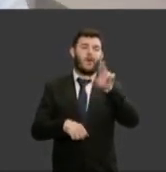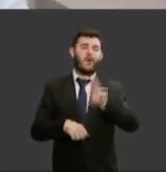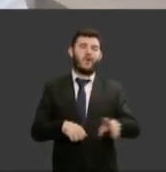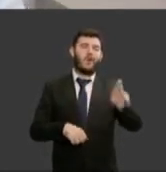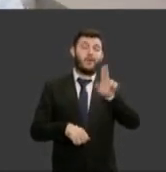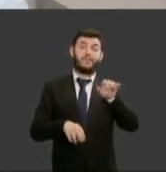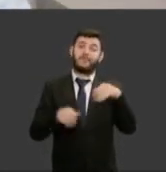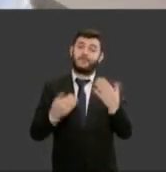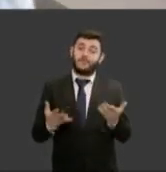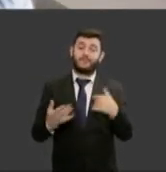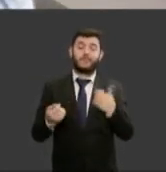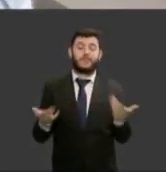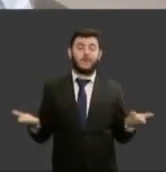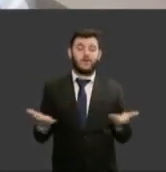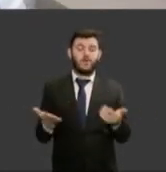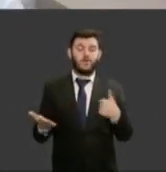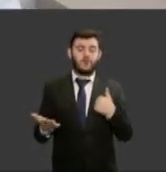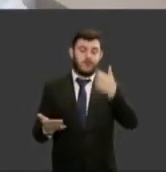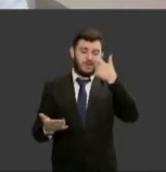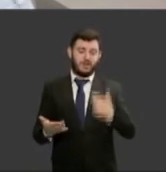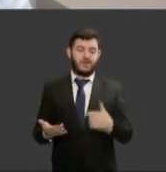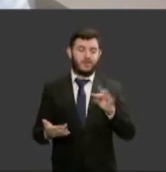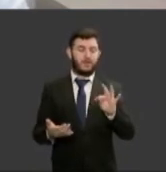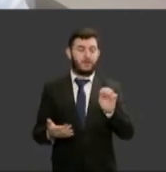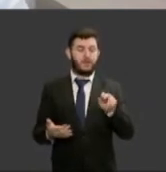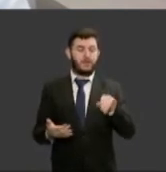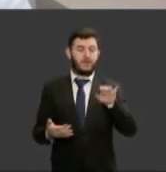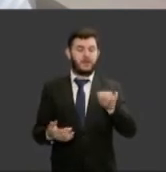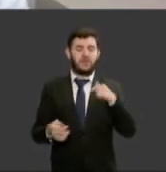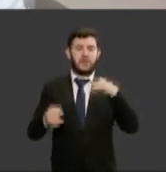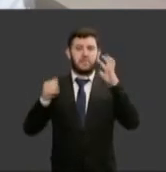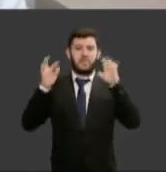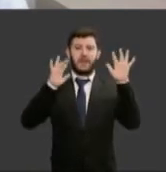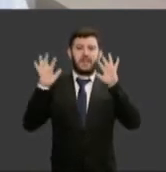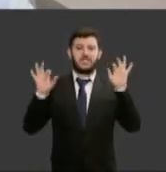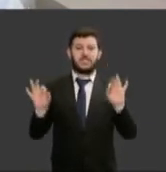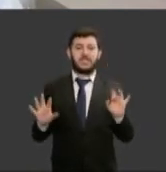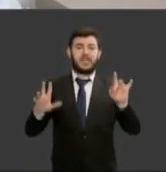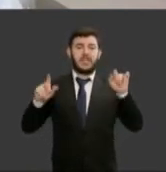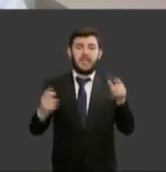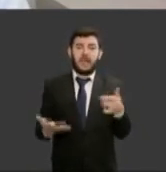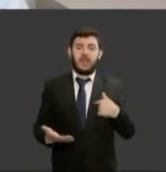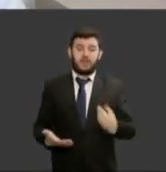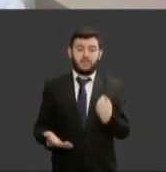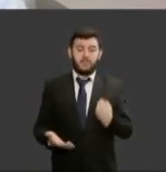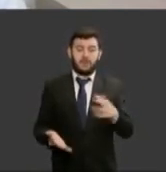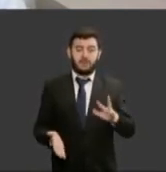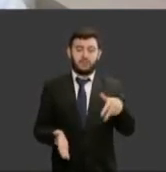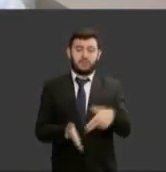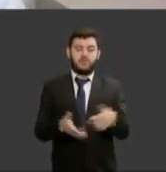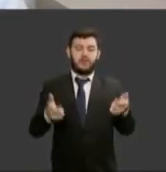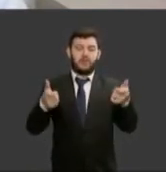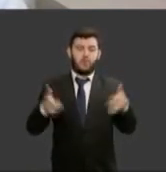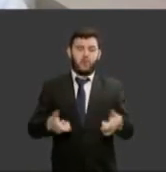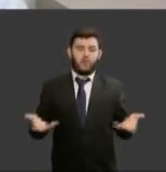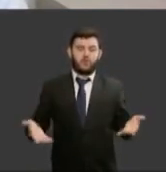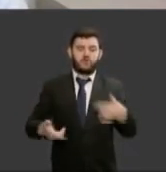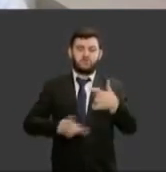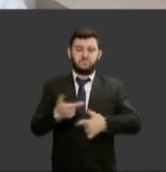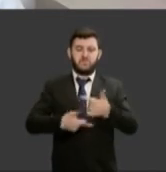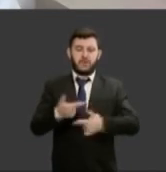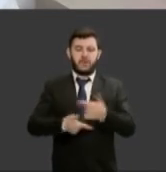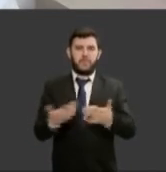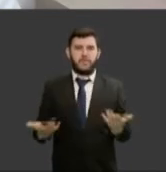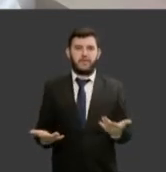Tânia nunca imaginei estar onde estou nem nos meus melhores sonhos eu